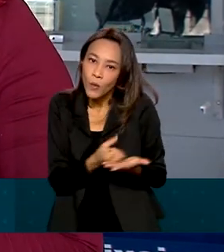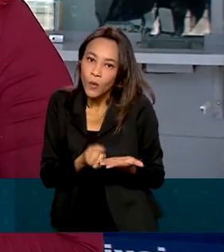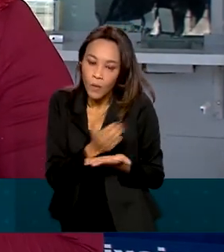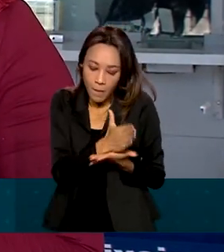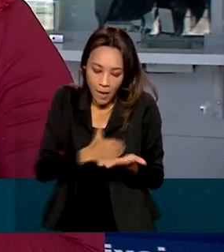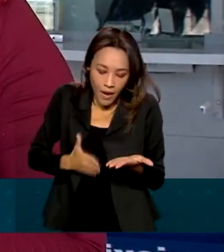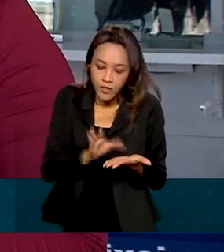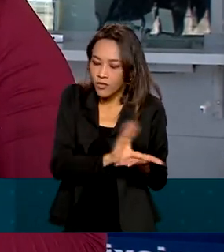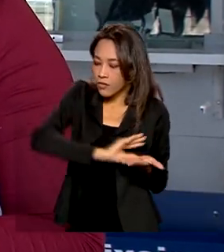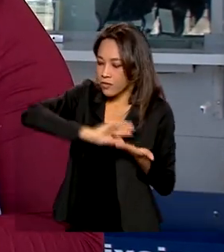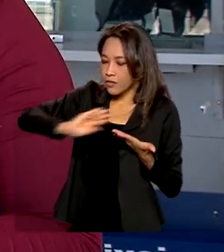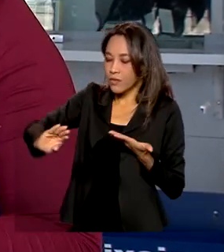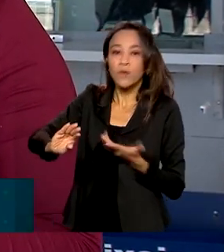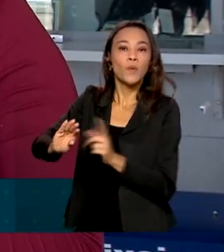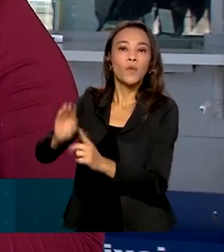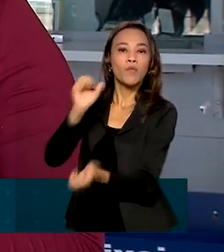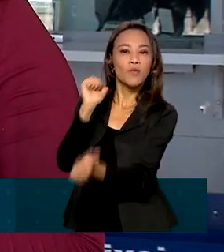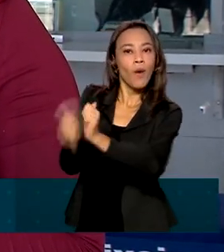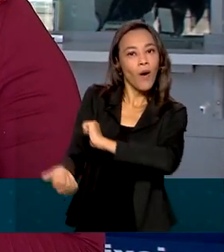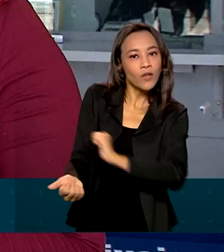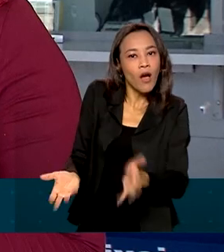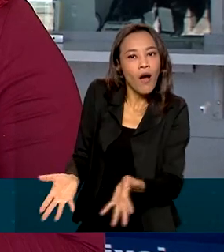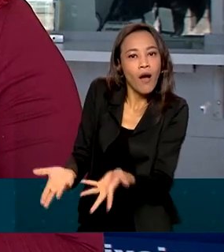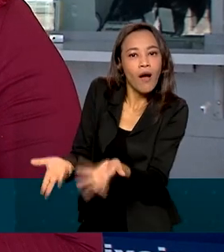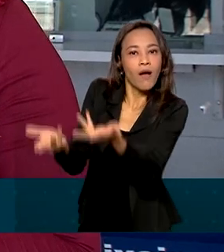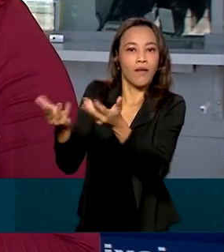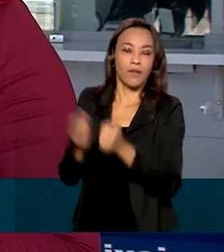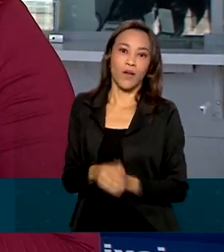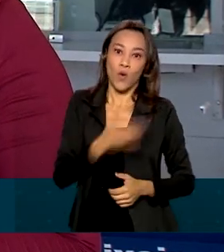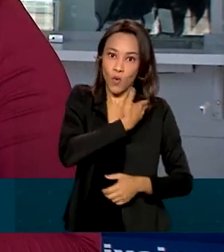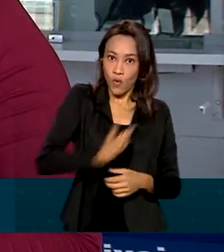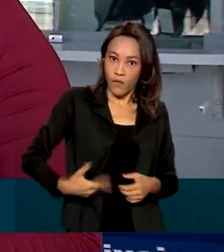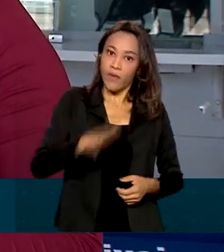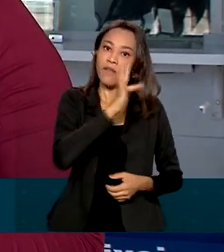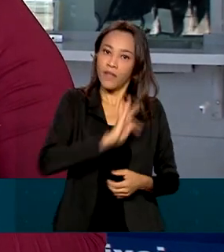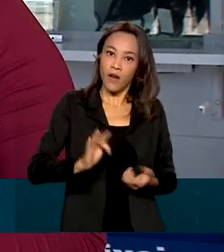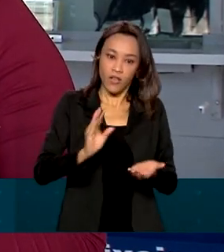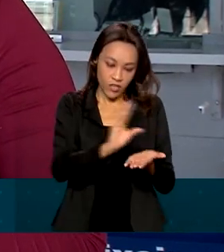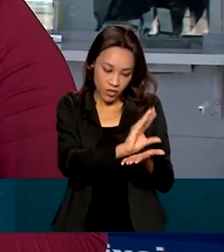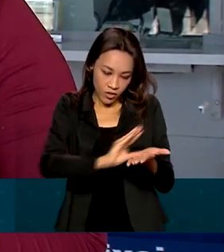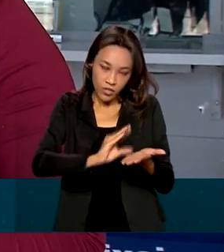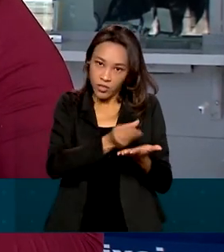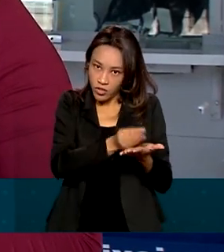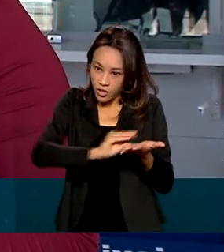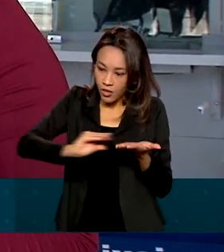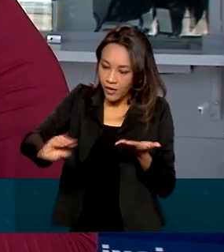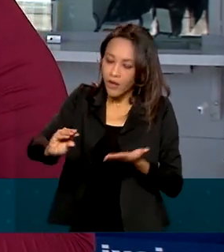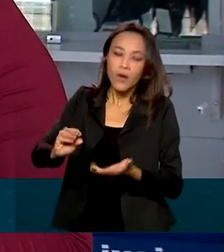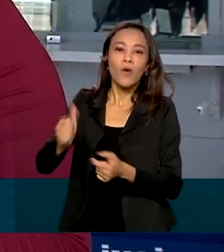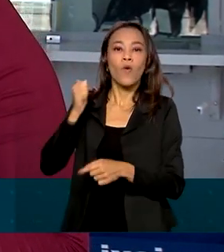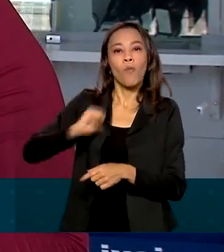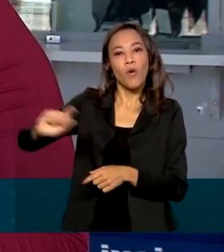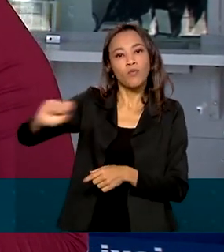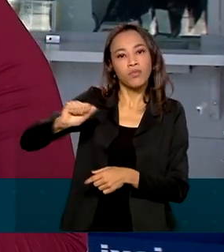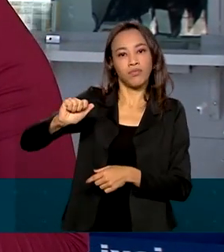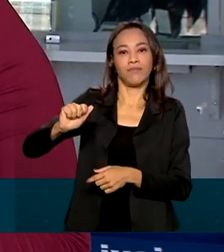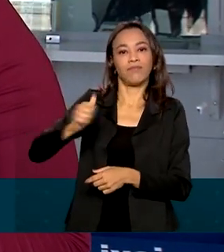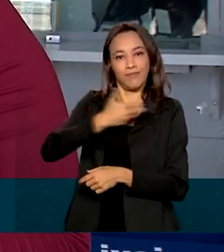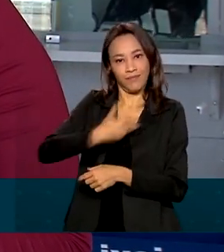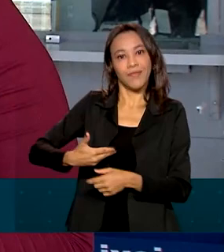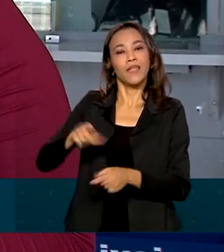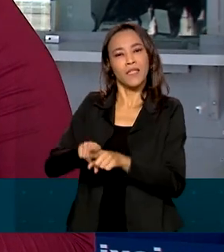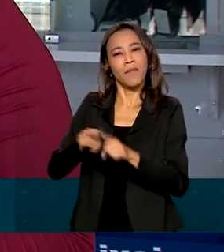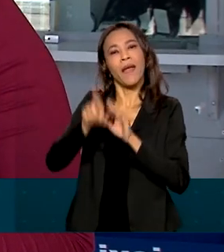é destinada ao esporte. O governo federal repassa os recursos por meio do Bolsa Atleta e das leis de incentivo. Com isso, se